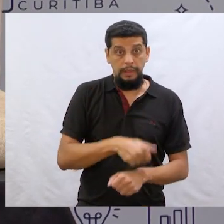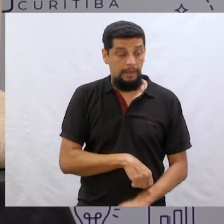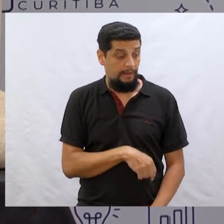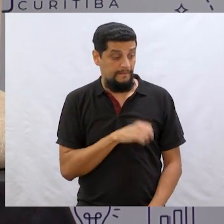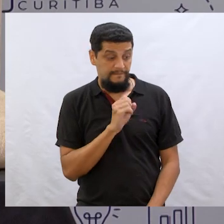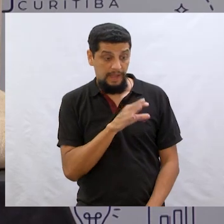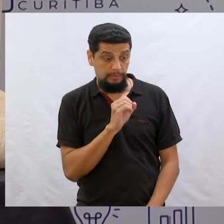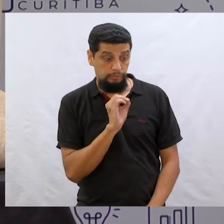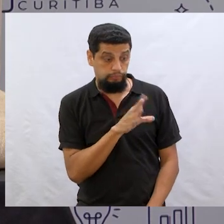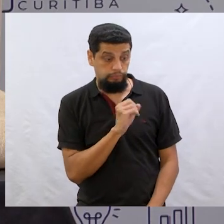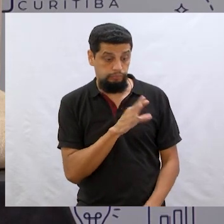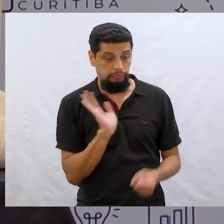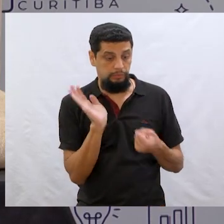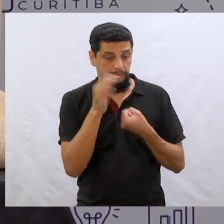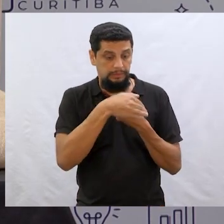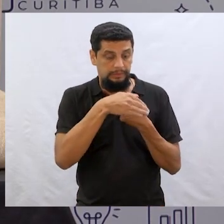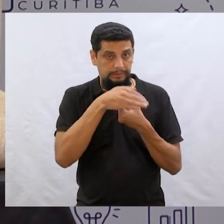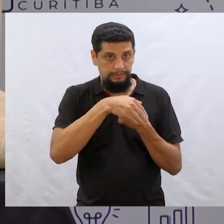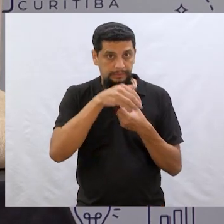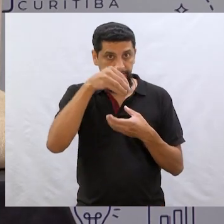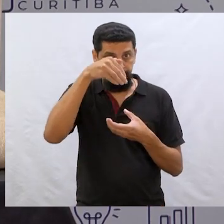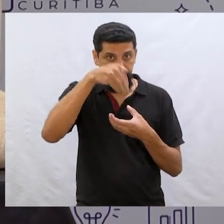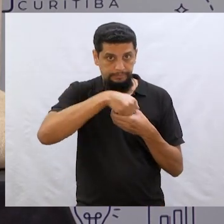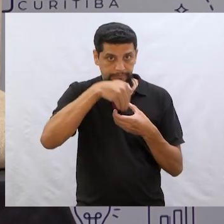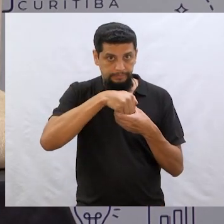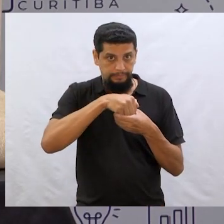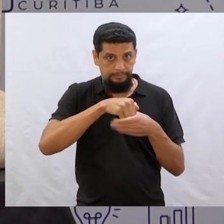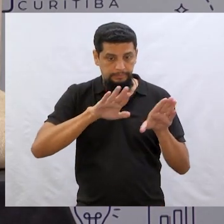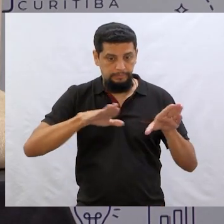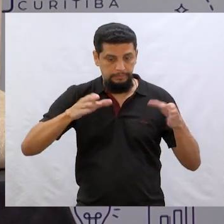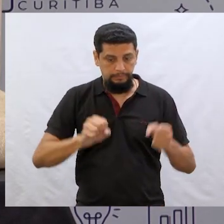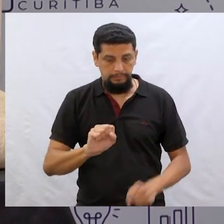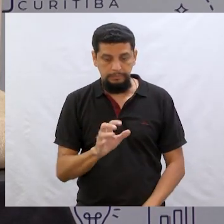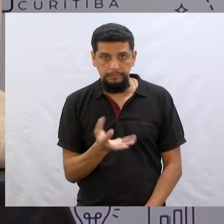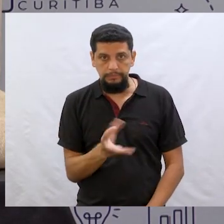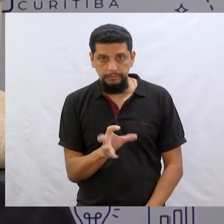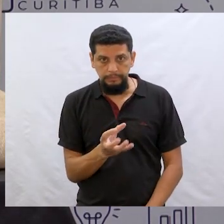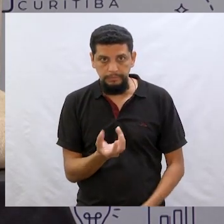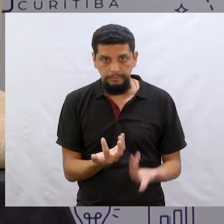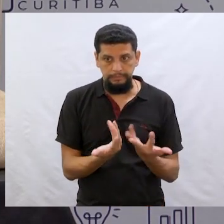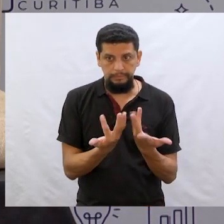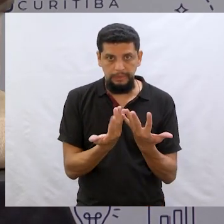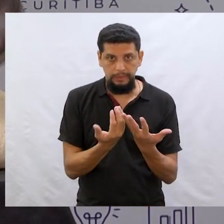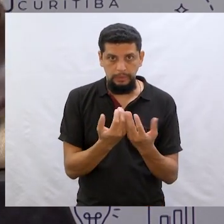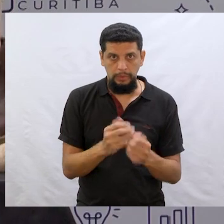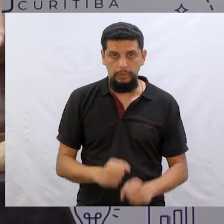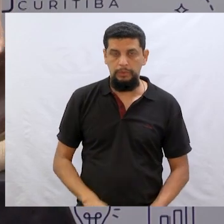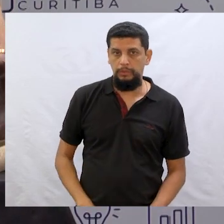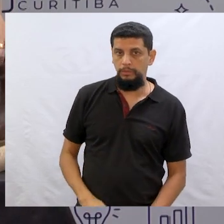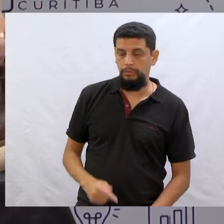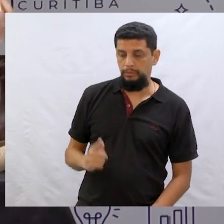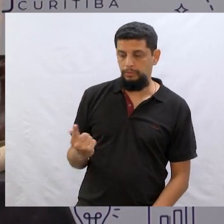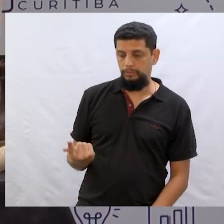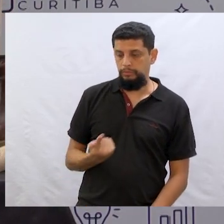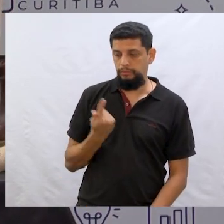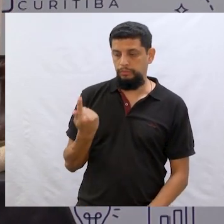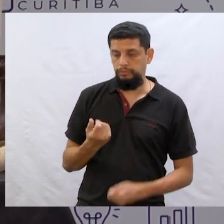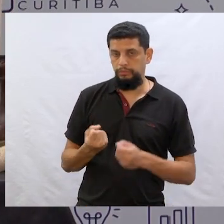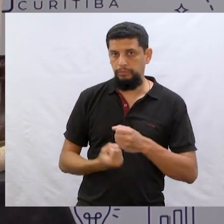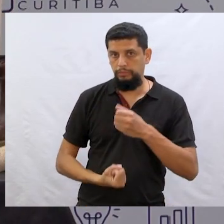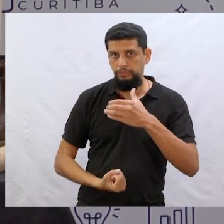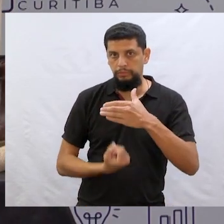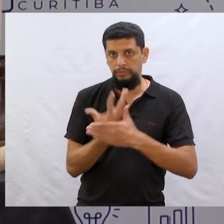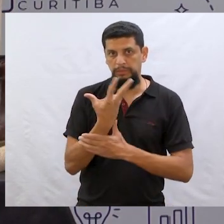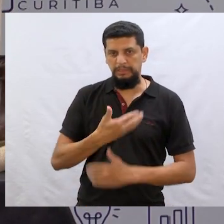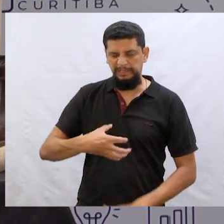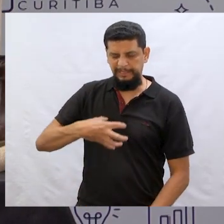se escondesse lá dentro do forno. O gigante então apareceu e